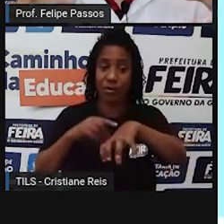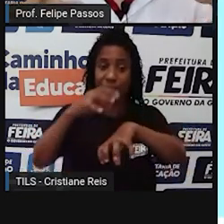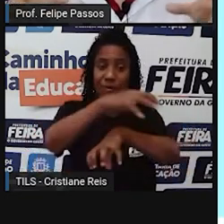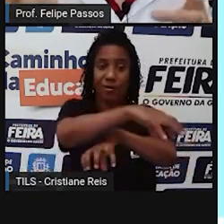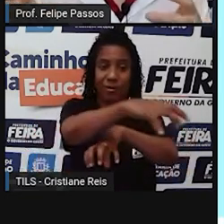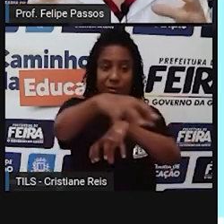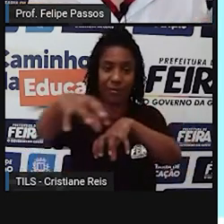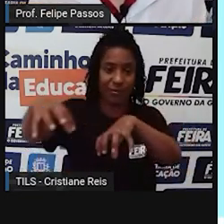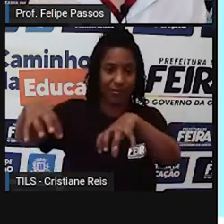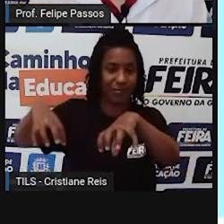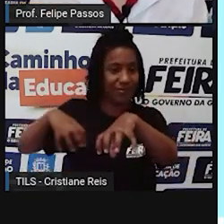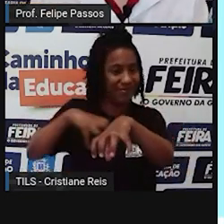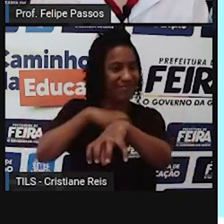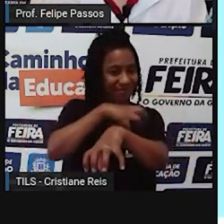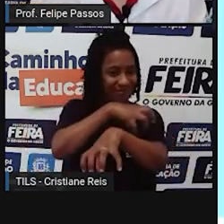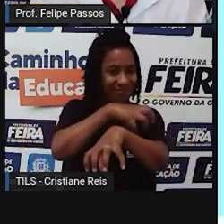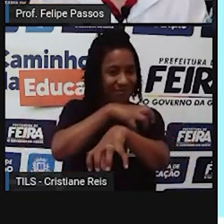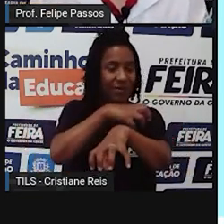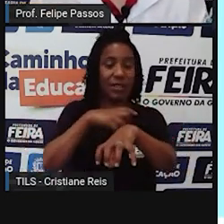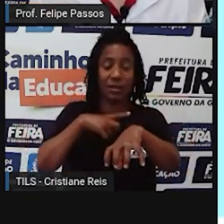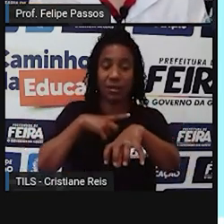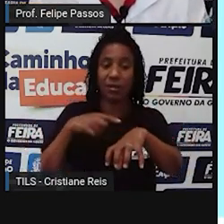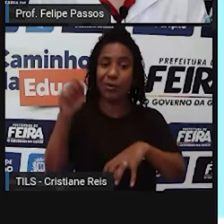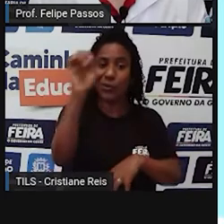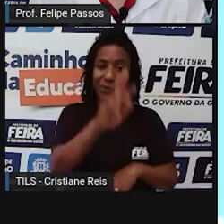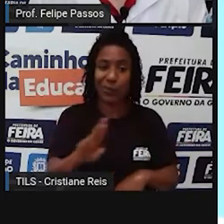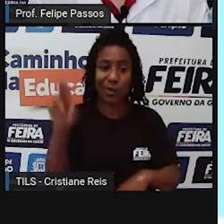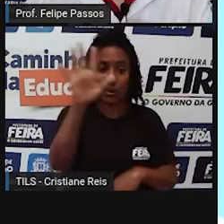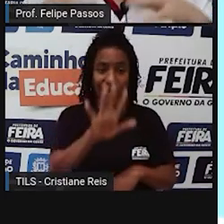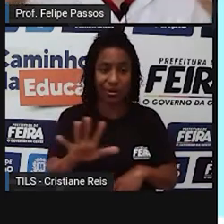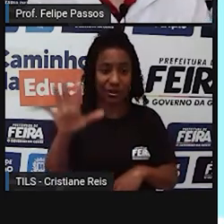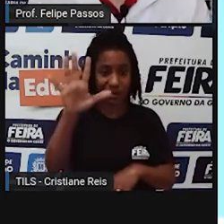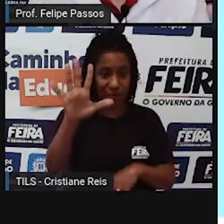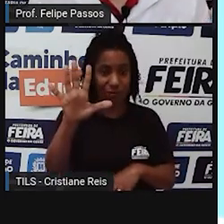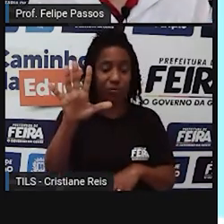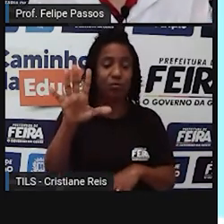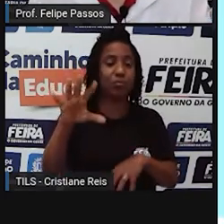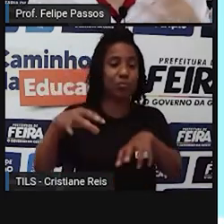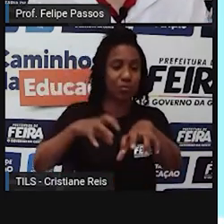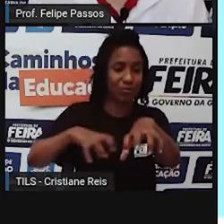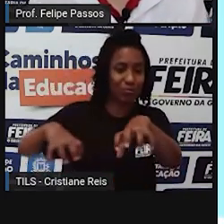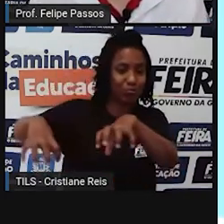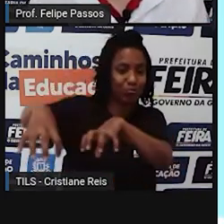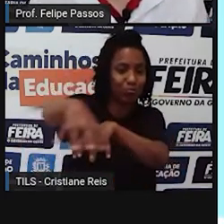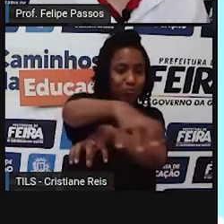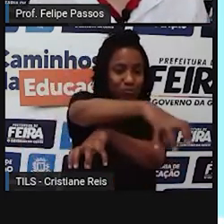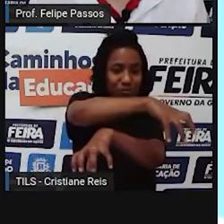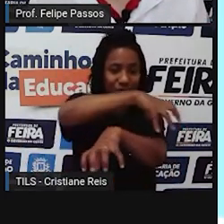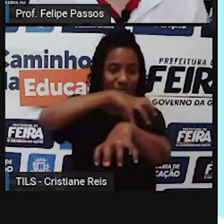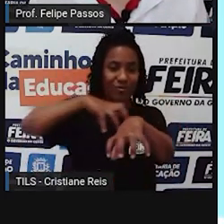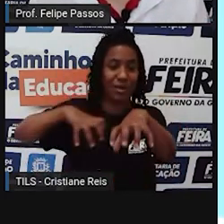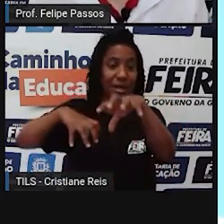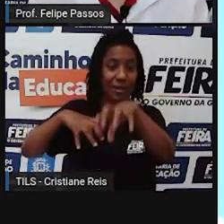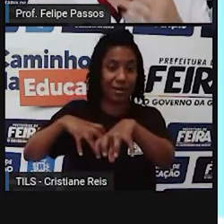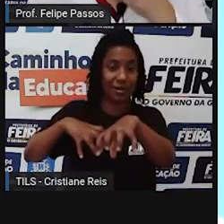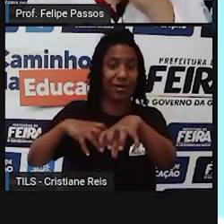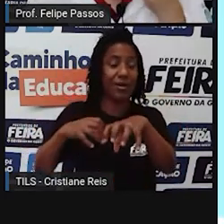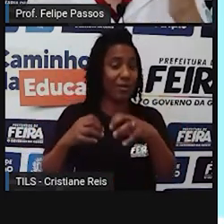conurbação entre regiões metropolitanas. Então, é uma megacidade, um centro urbano gigantesco.